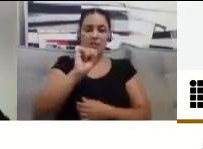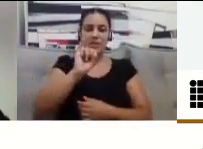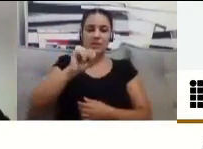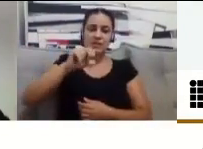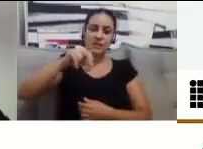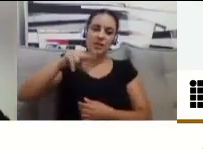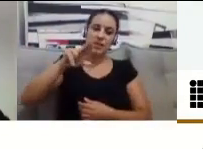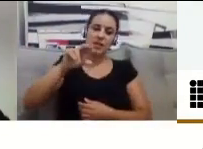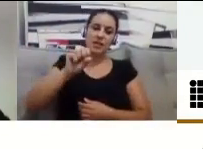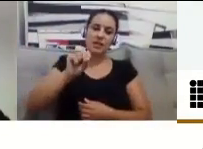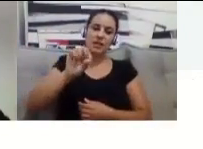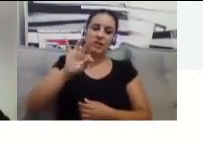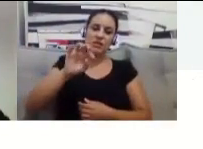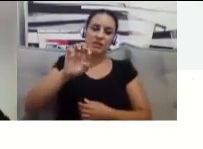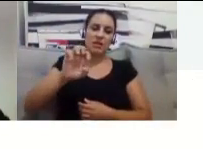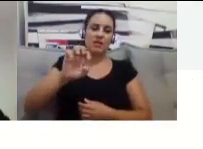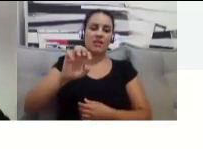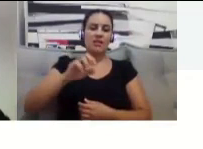Alessandro?